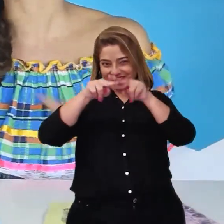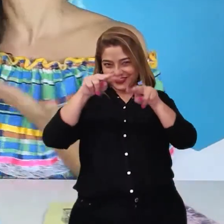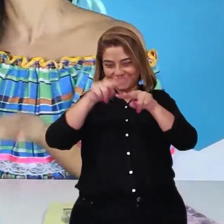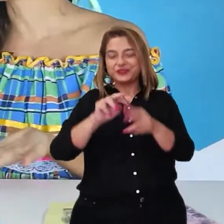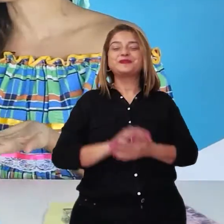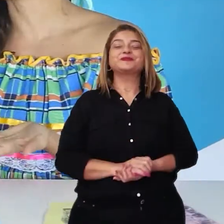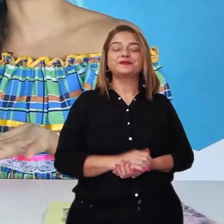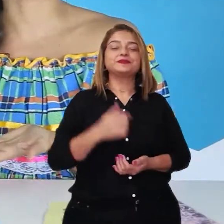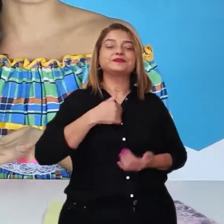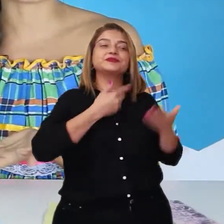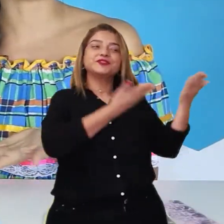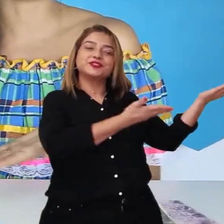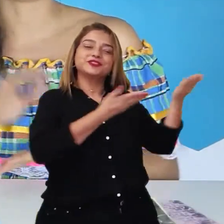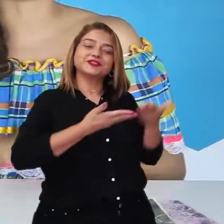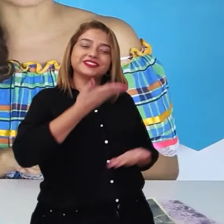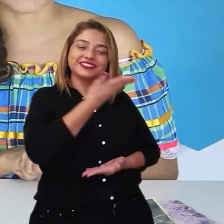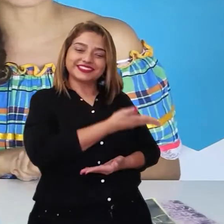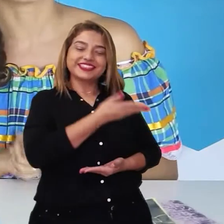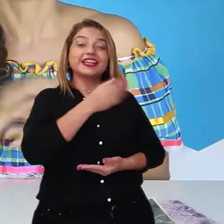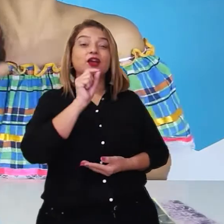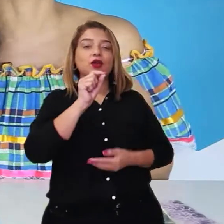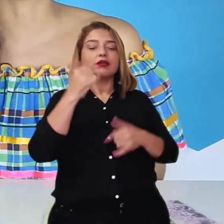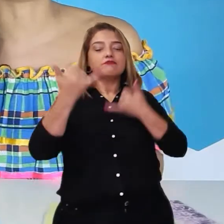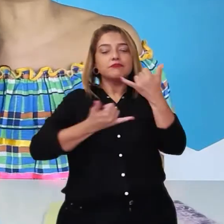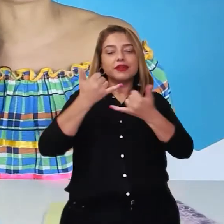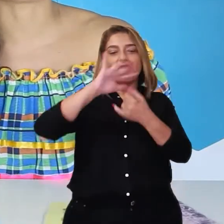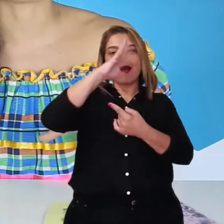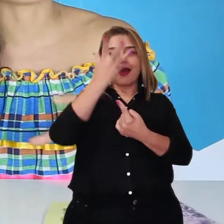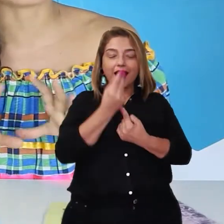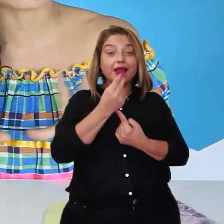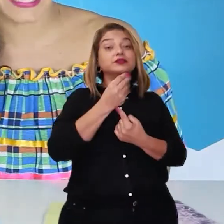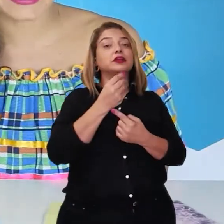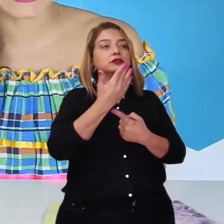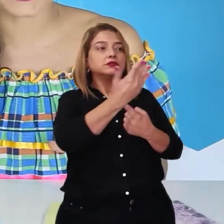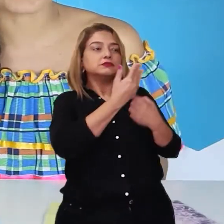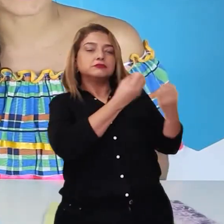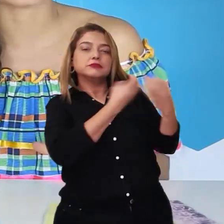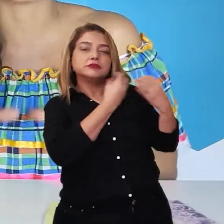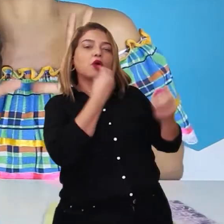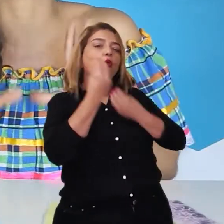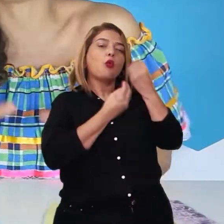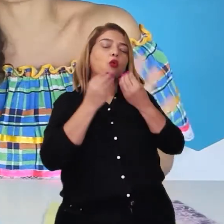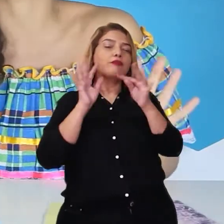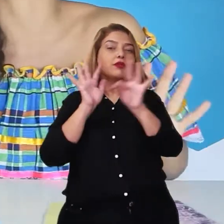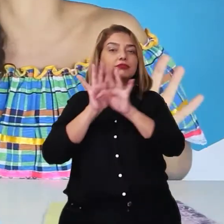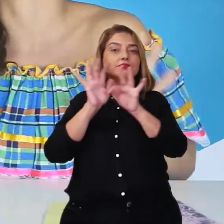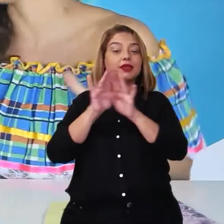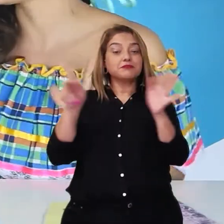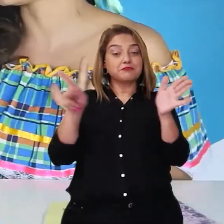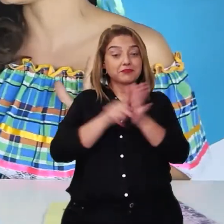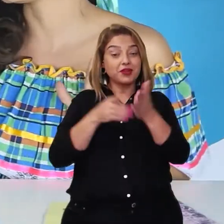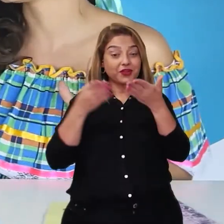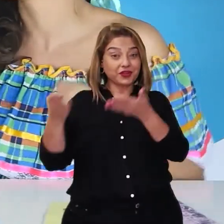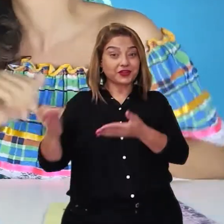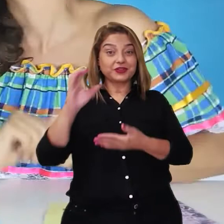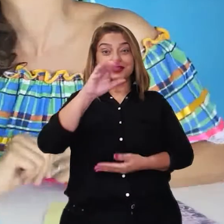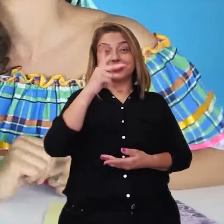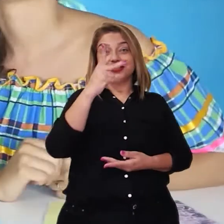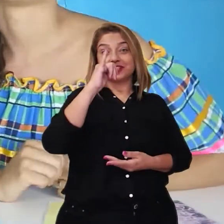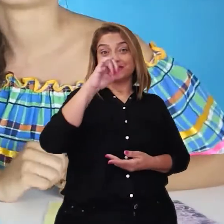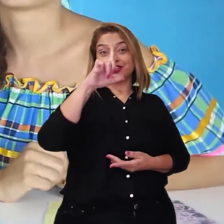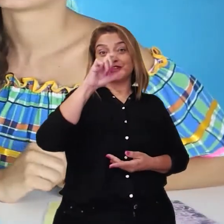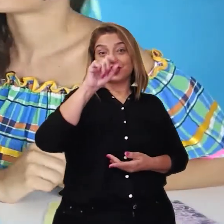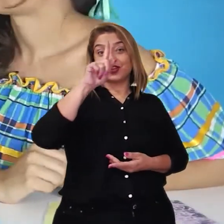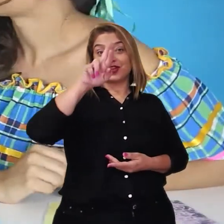Para isso, eu convidei a Tia Gido Brincando com Arte, que vai nos ensinar a fazer uma técnica inspirada na xilogravura. É isso, Tia G? É